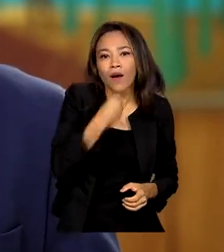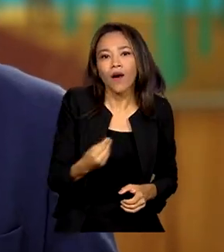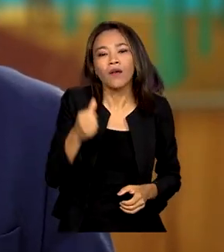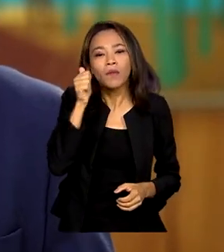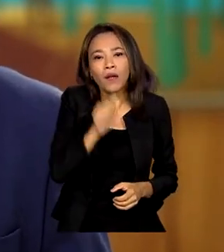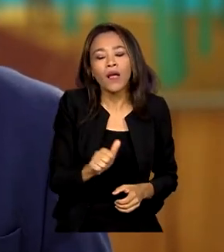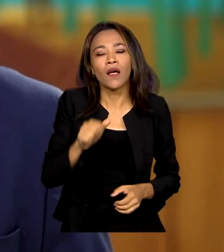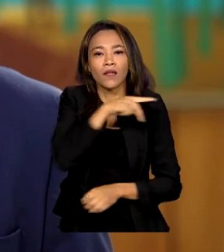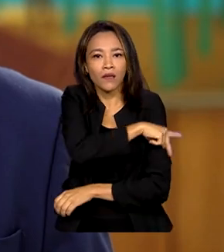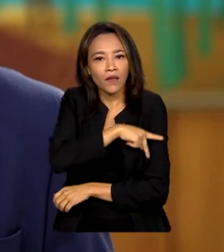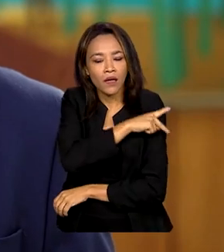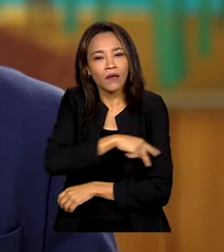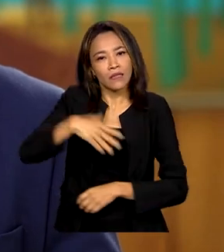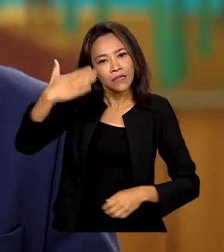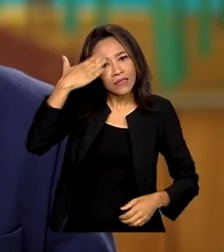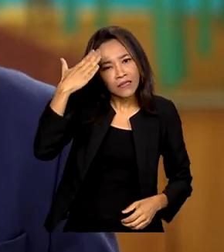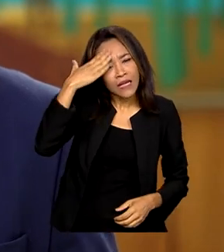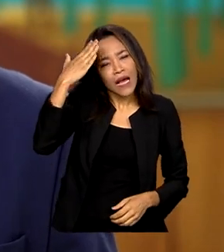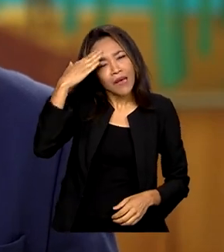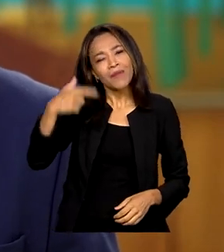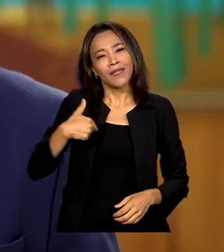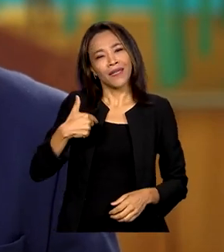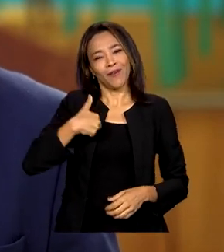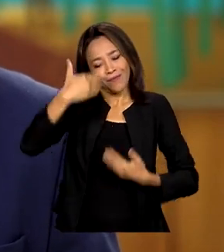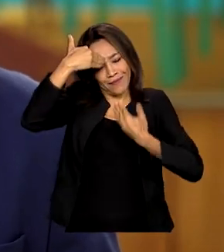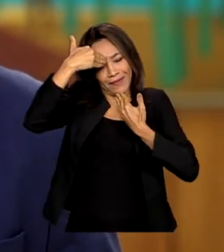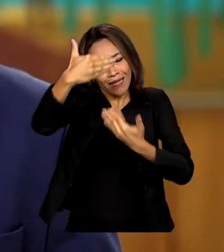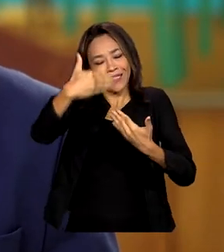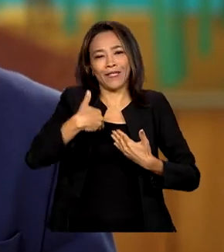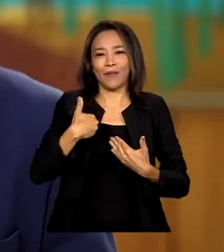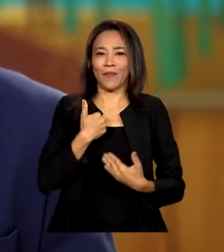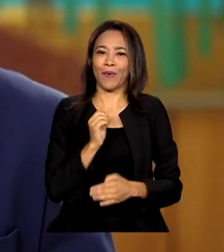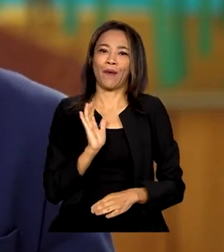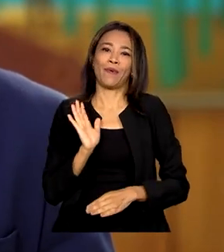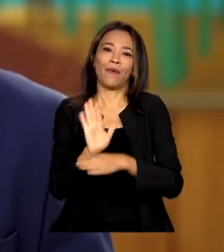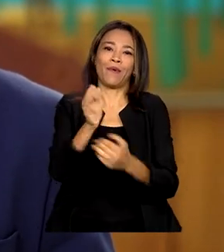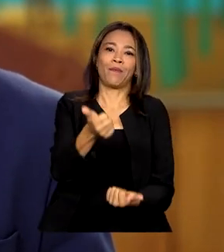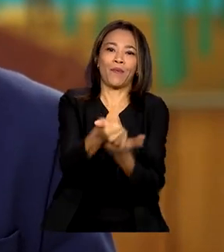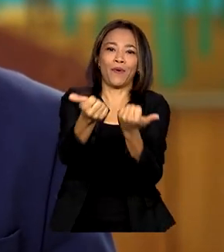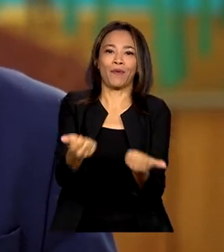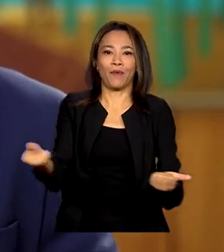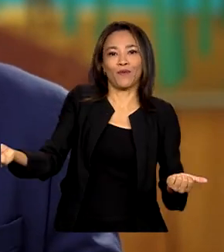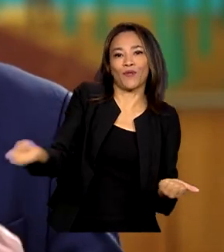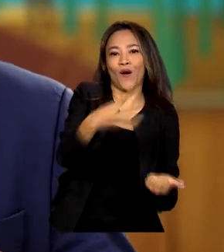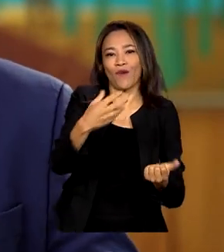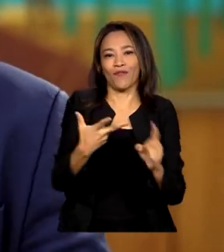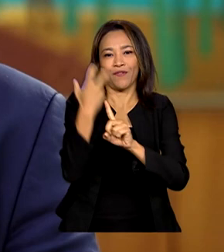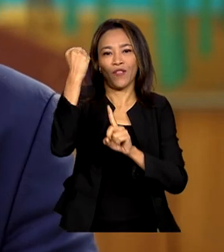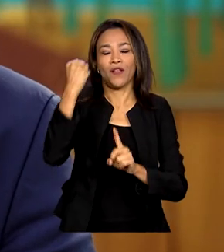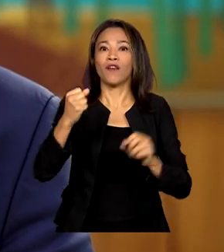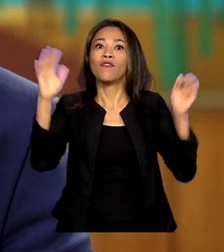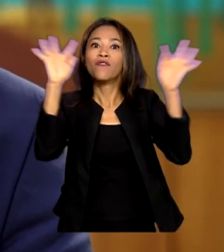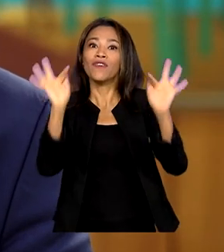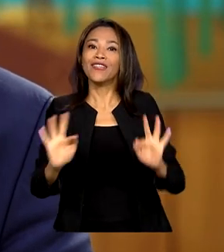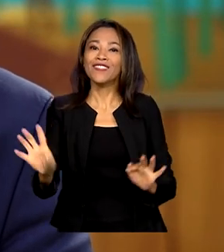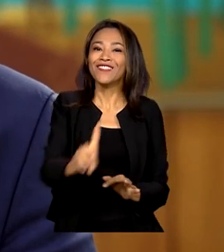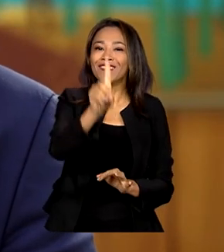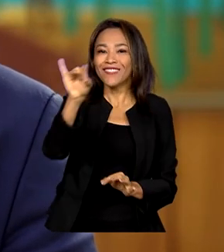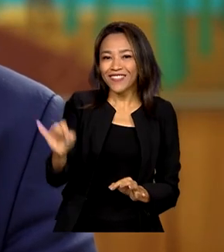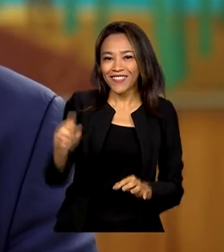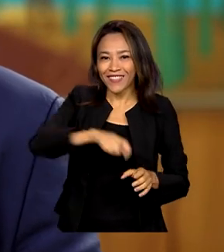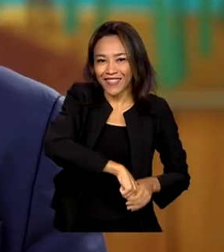Piauí sabe que contará com a minha gratidão e apoio para as novas vitórias. Feliz dia da independência.